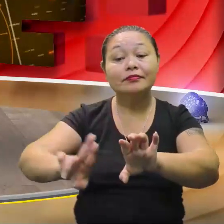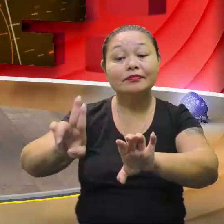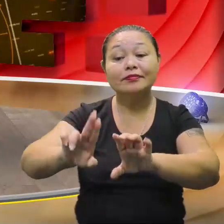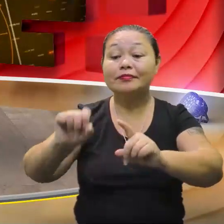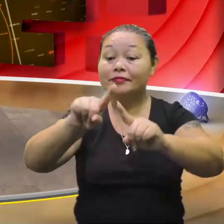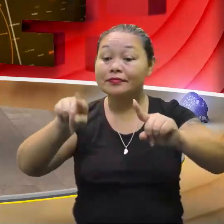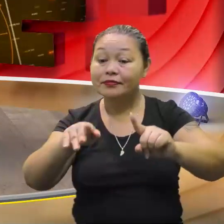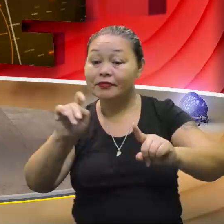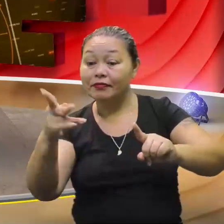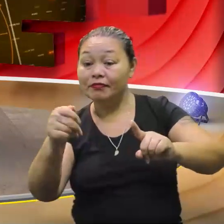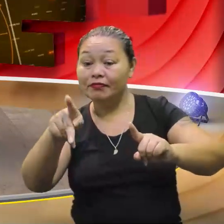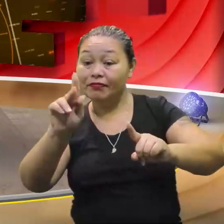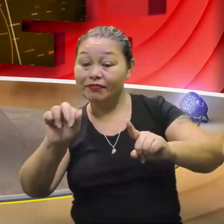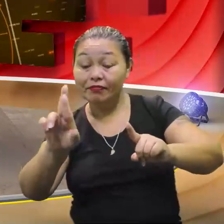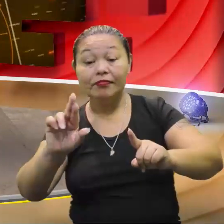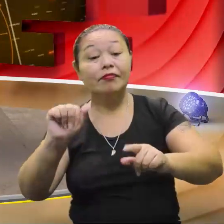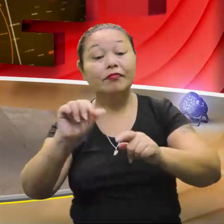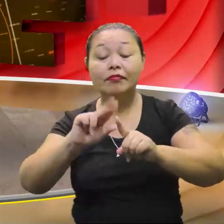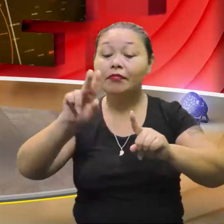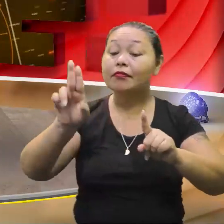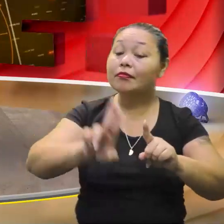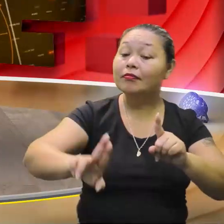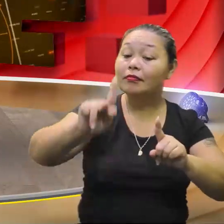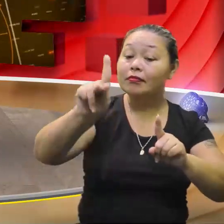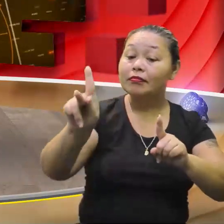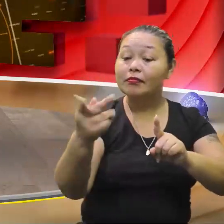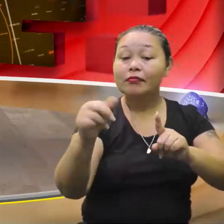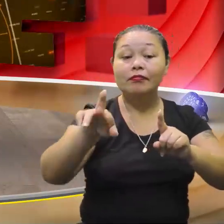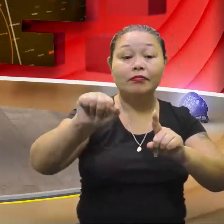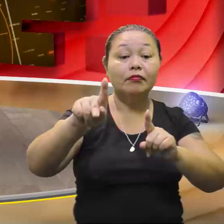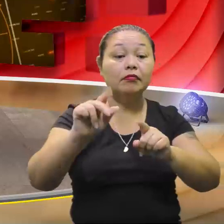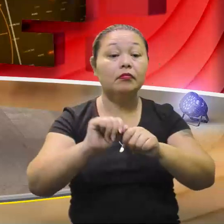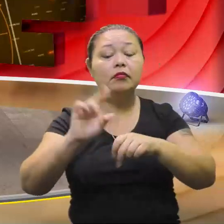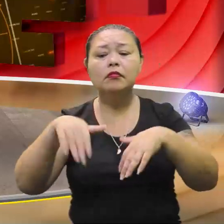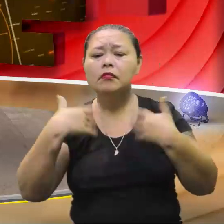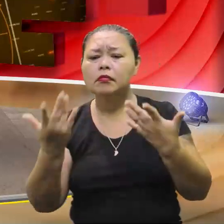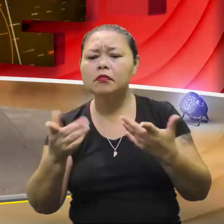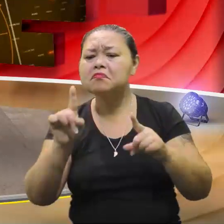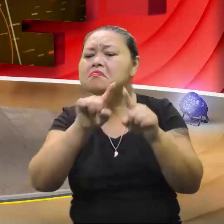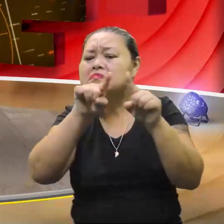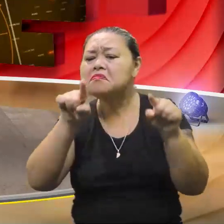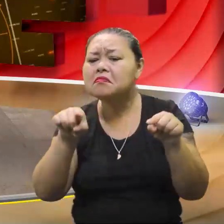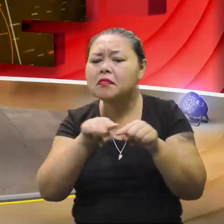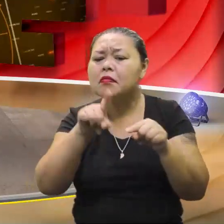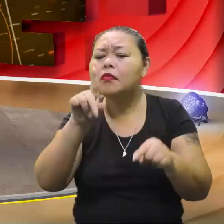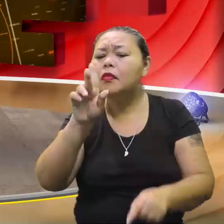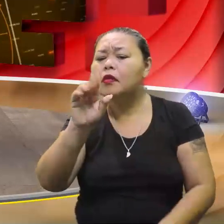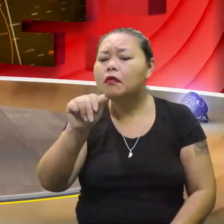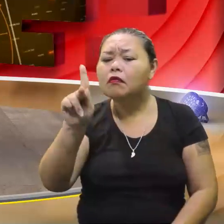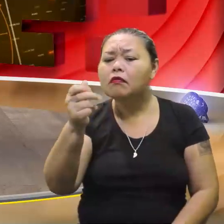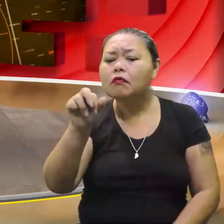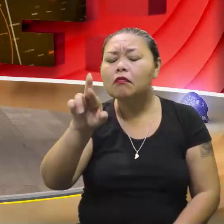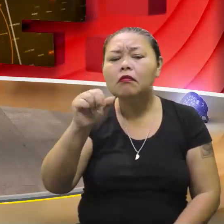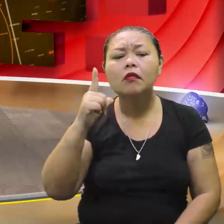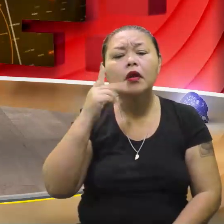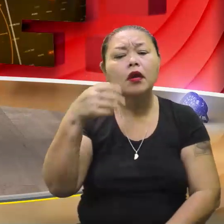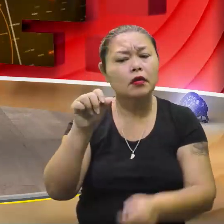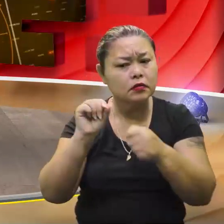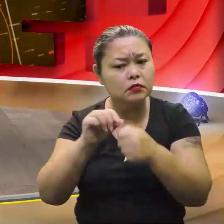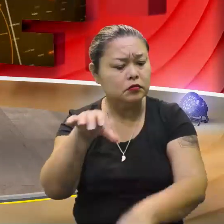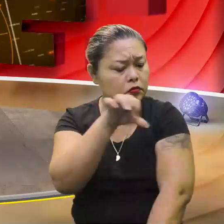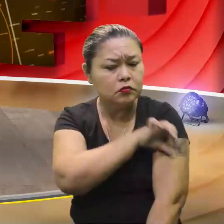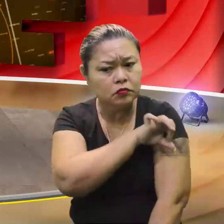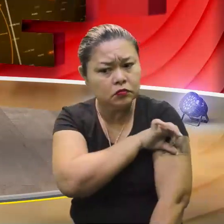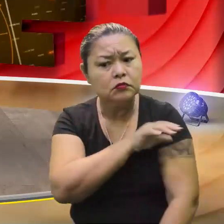Bhaskara. Bhaskara. Usando Bhaskara, se tem... Tem Bhaskara. Quem é Bhaskara? Quem é Bhaskara, né? Vocês lembram? Quem fez o nono ano aí